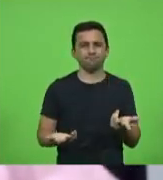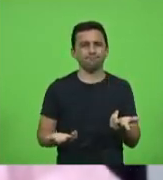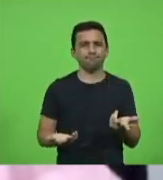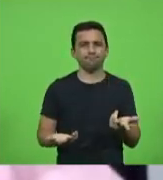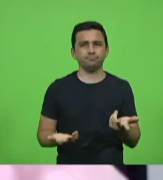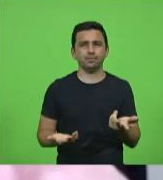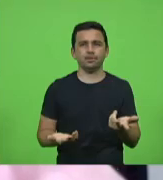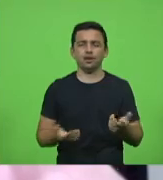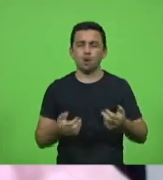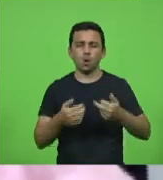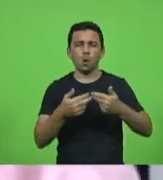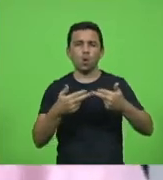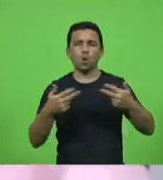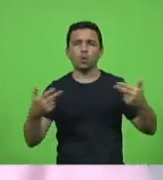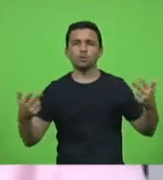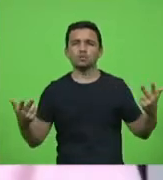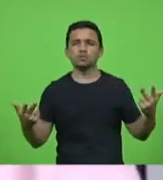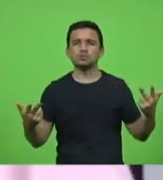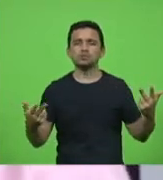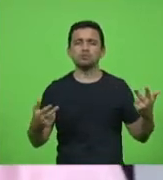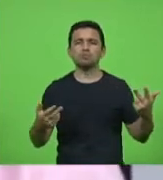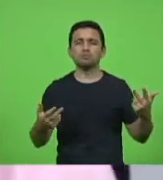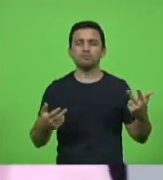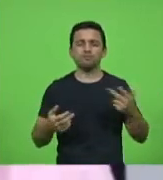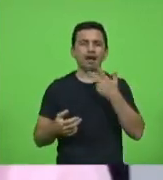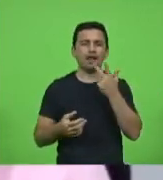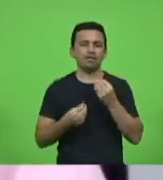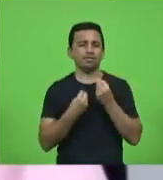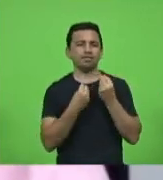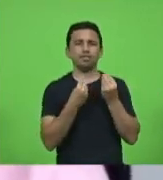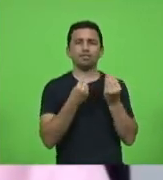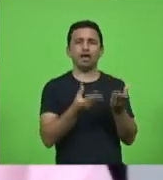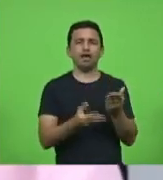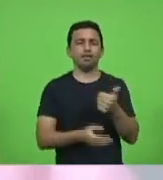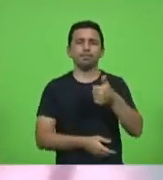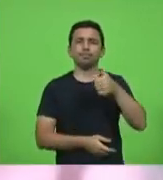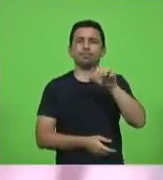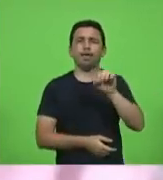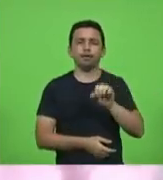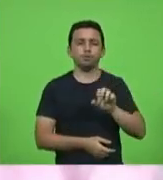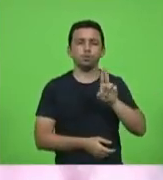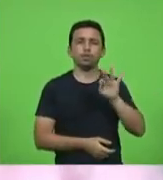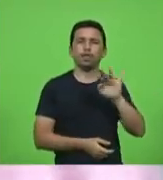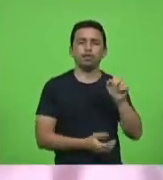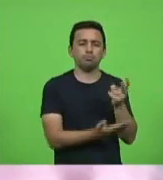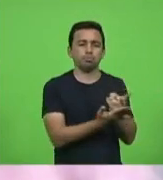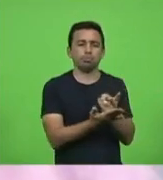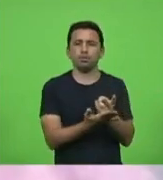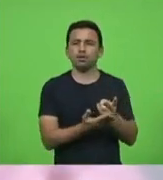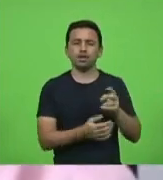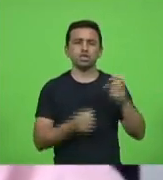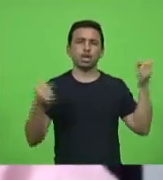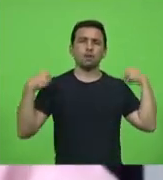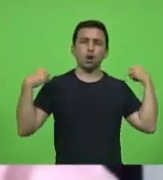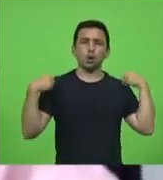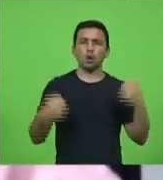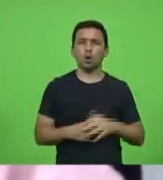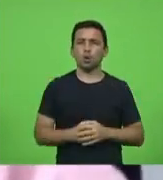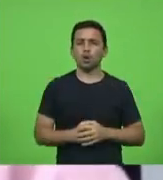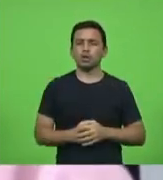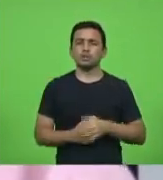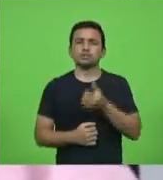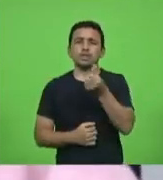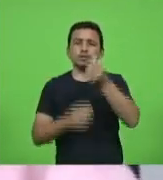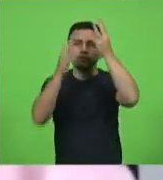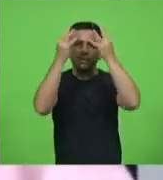meia dúzia de palavras, e dizer que vai dar dez leitos para Chapecó, que vai vir cinco ou seis enfermeiros.